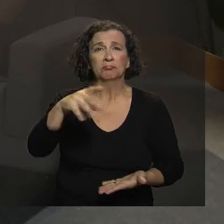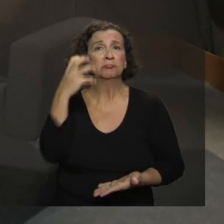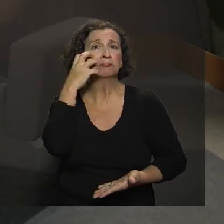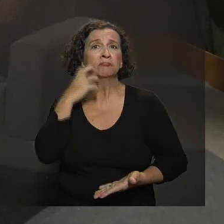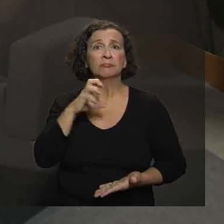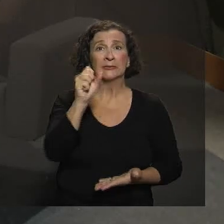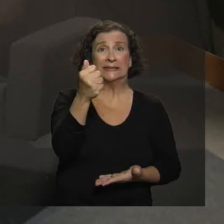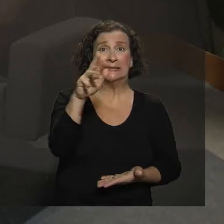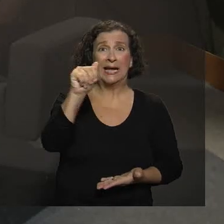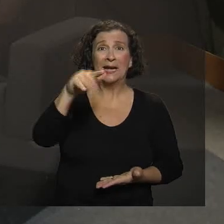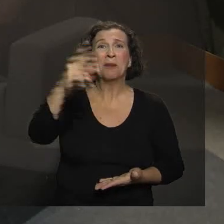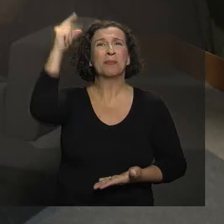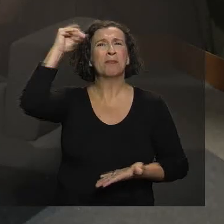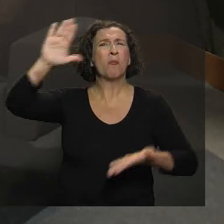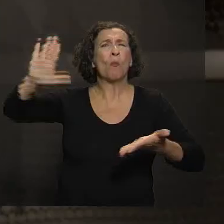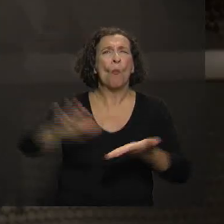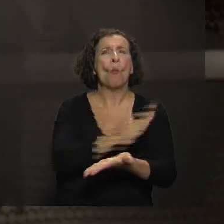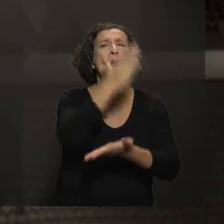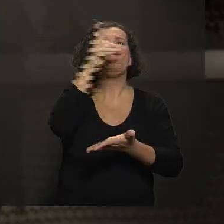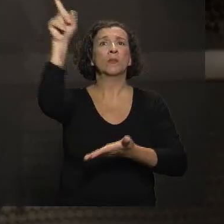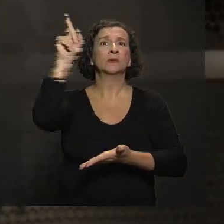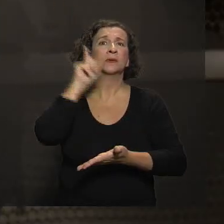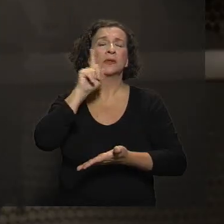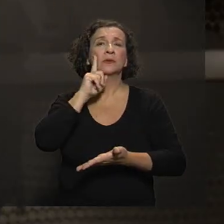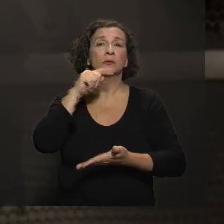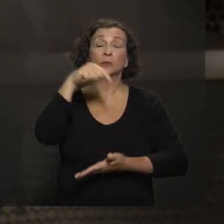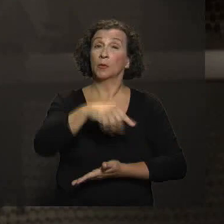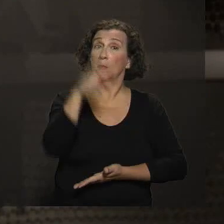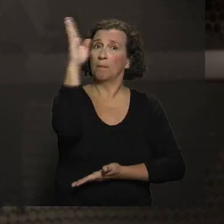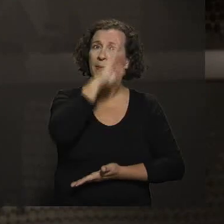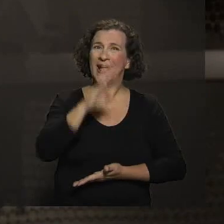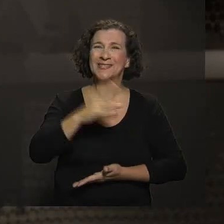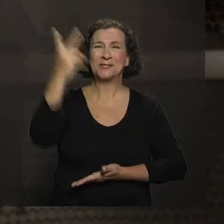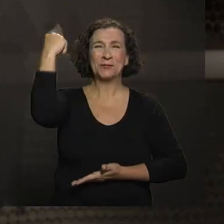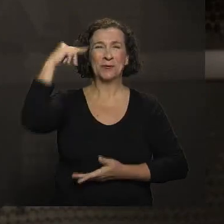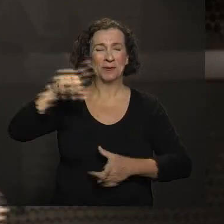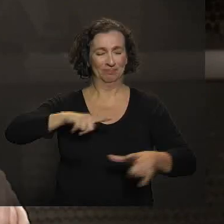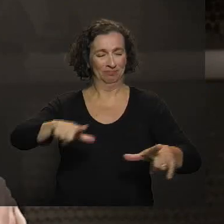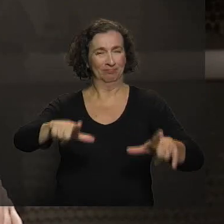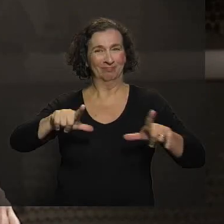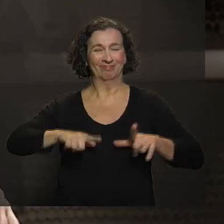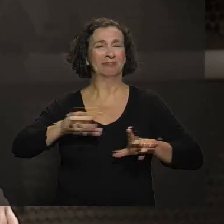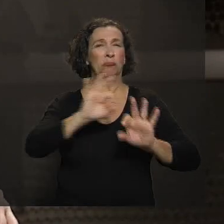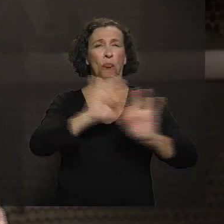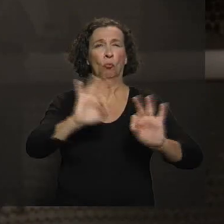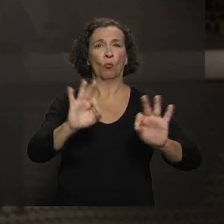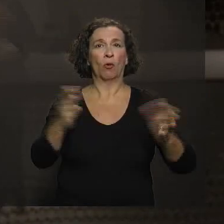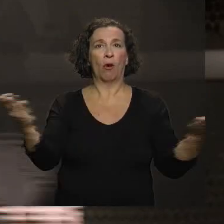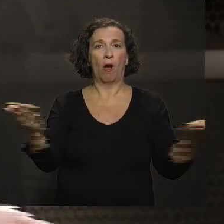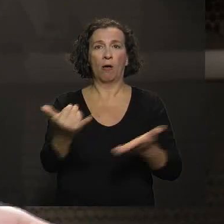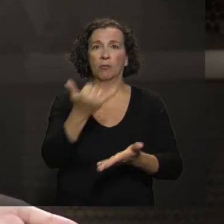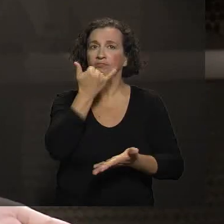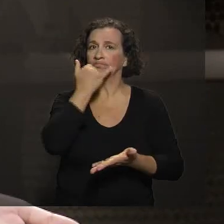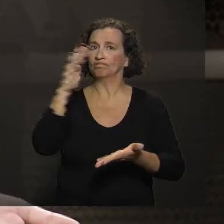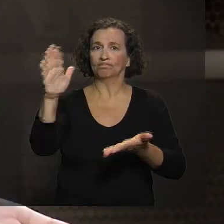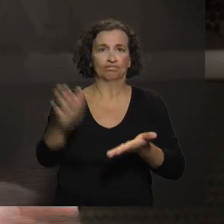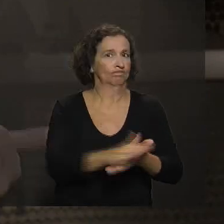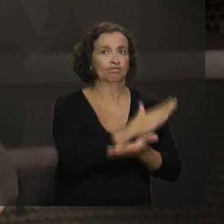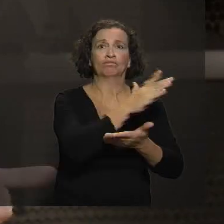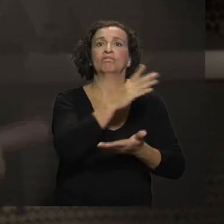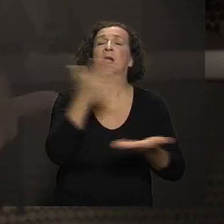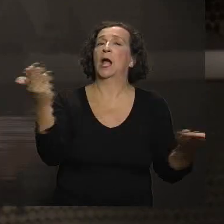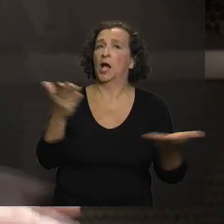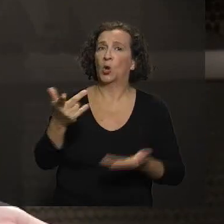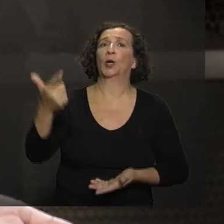nos Estados Unidos. O Brasil acabou de perder o certificado de erradicação do sarampo por conta disso,